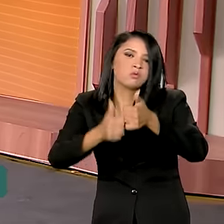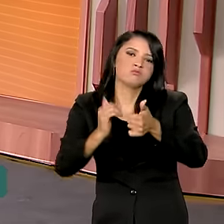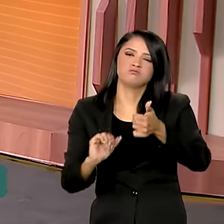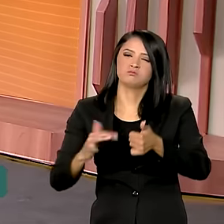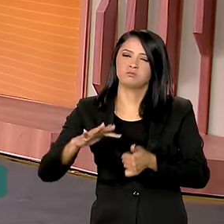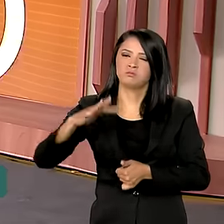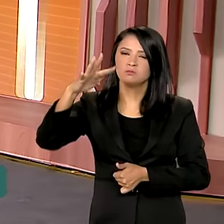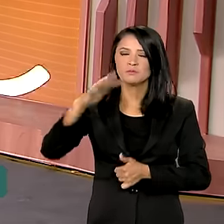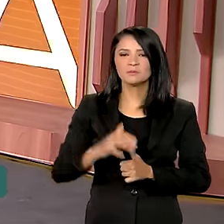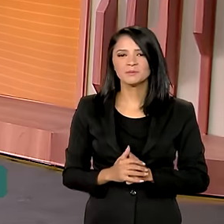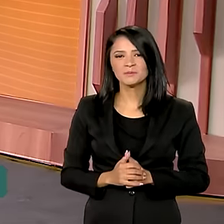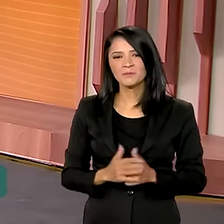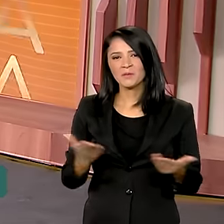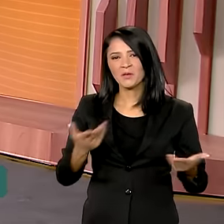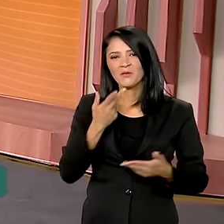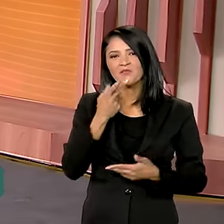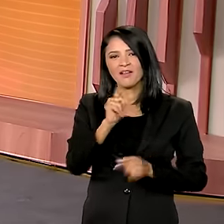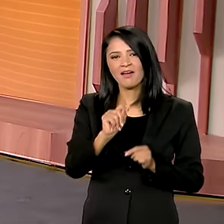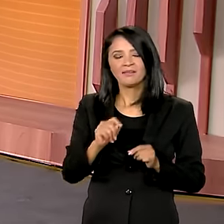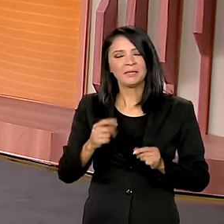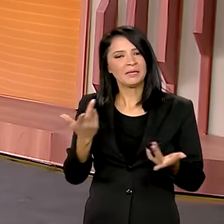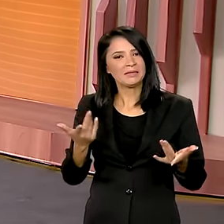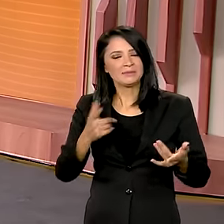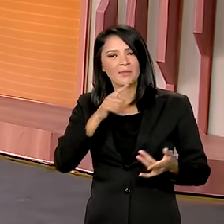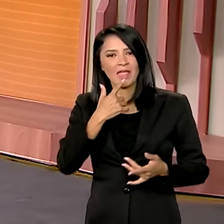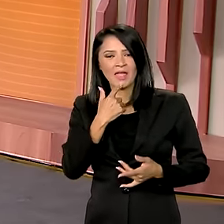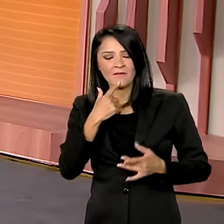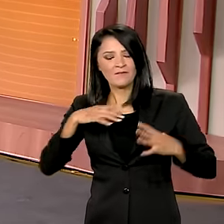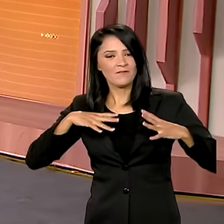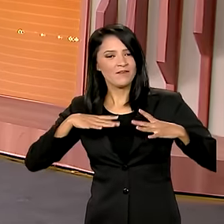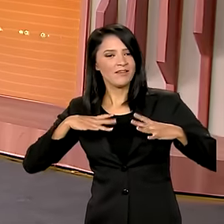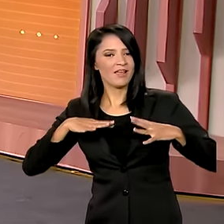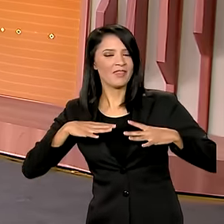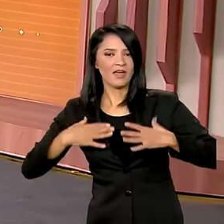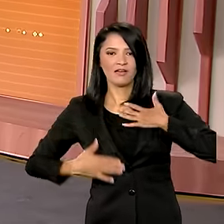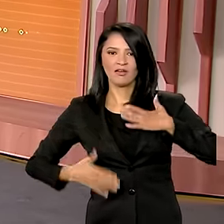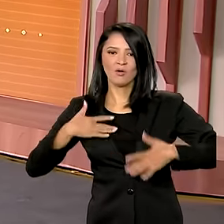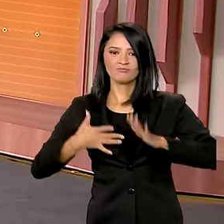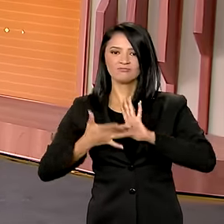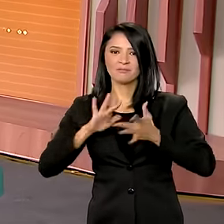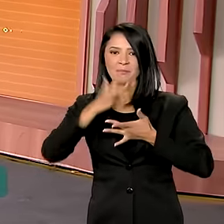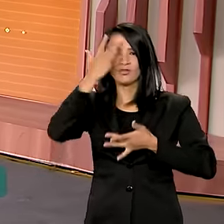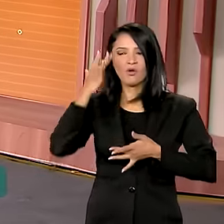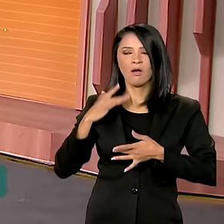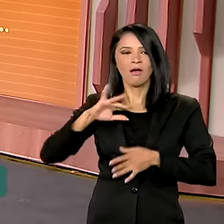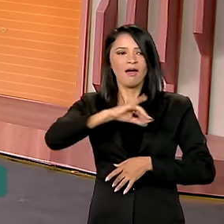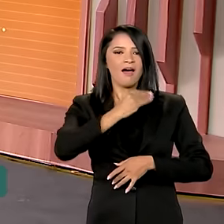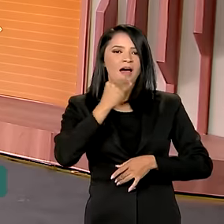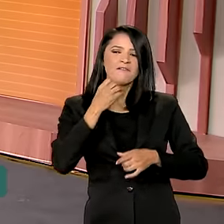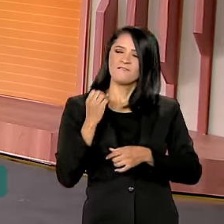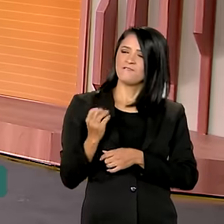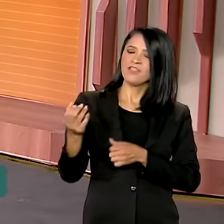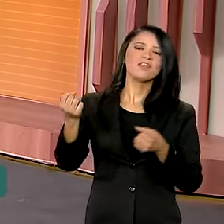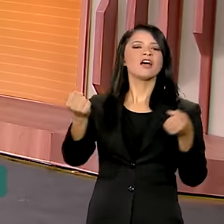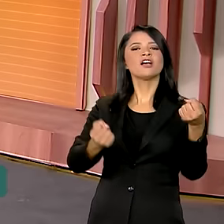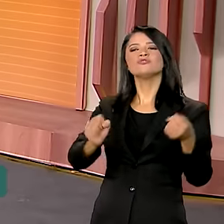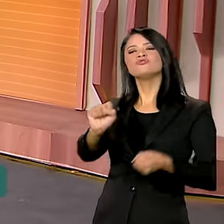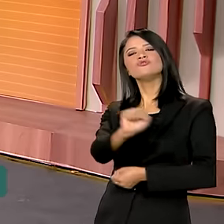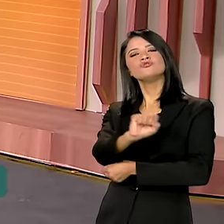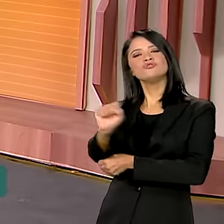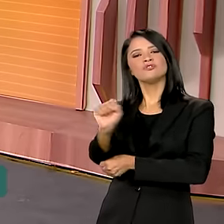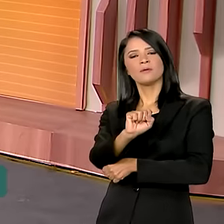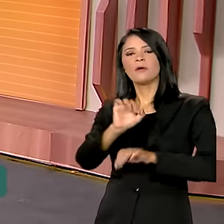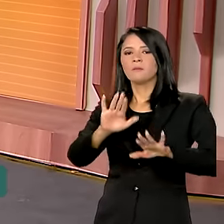E olha, vamos falar agora desse feriadão de Corpus Christi. Muita gente aproveita para pegar a estrada e viajar,